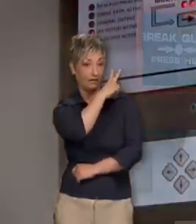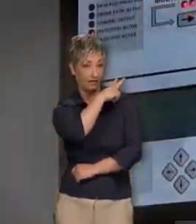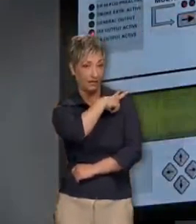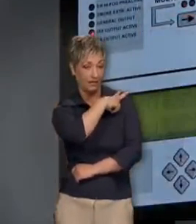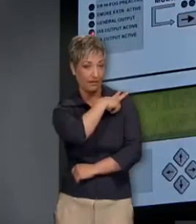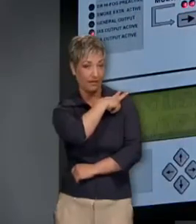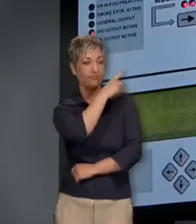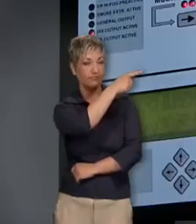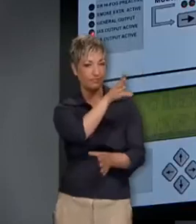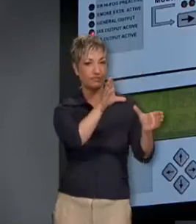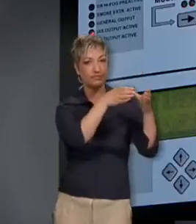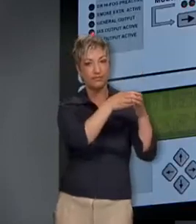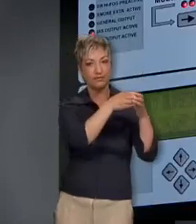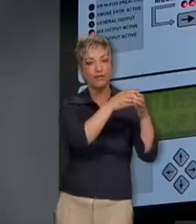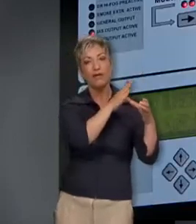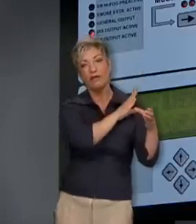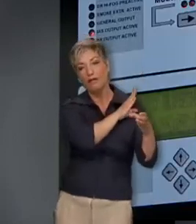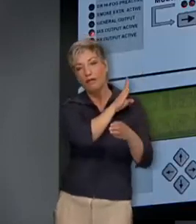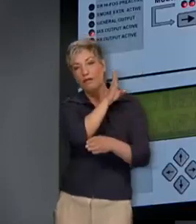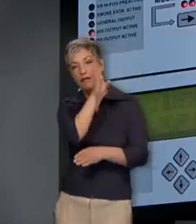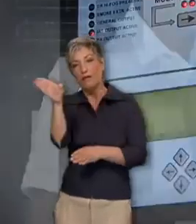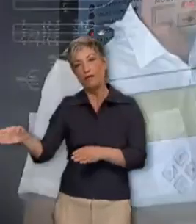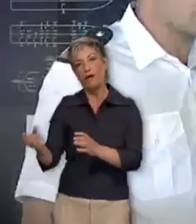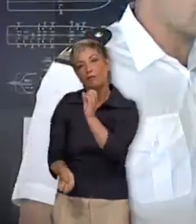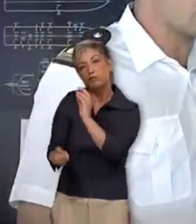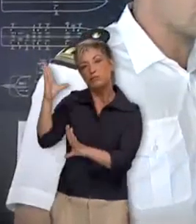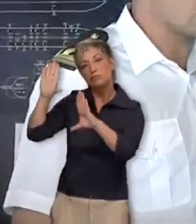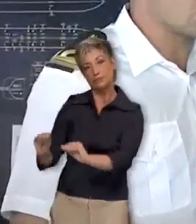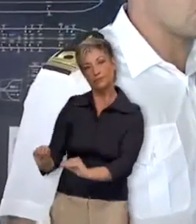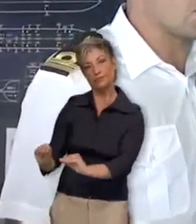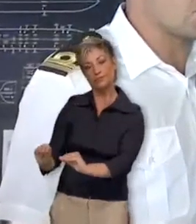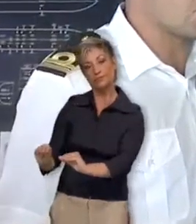Assim, ponte de comando poderá tomar providências de imediato.